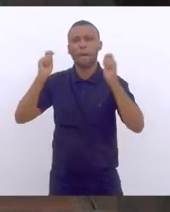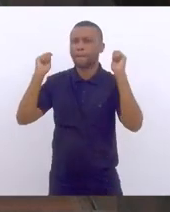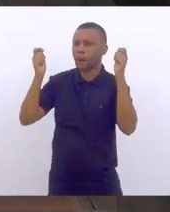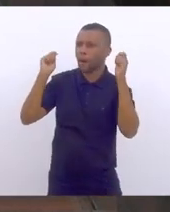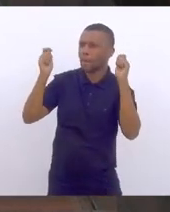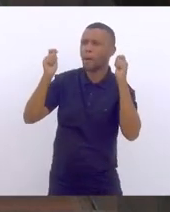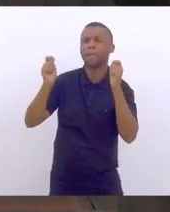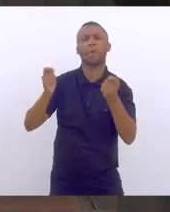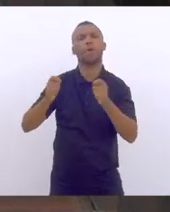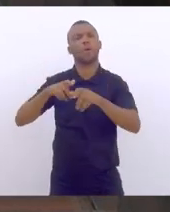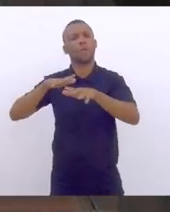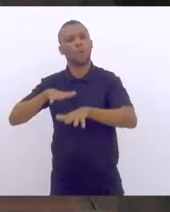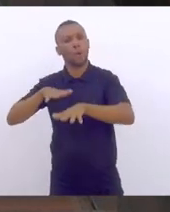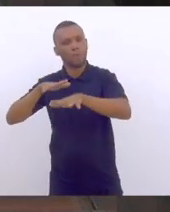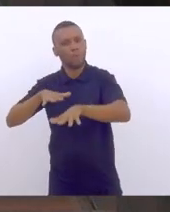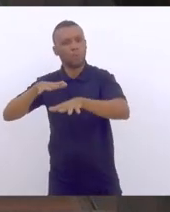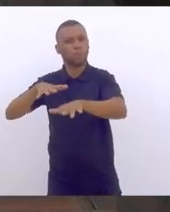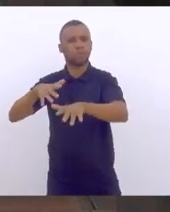Ora,